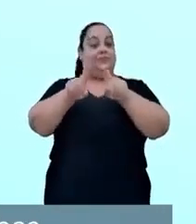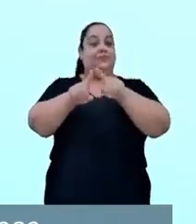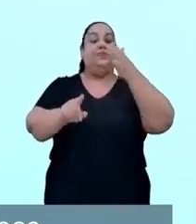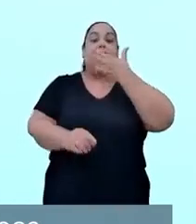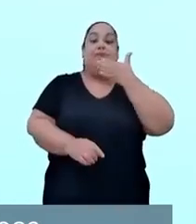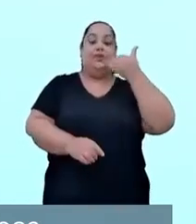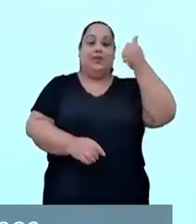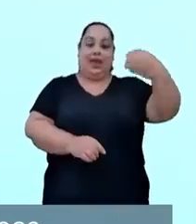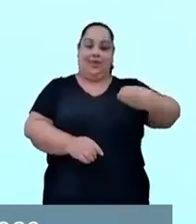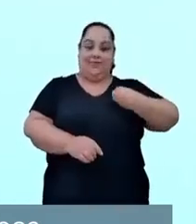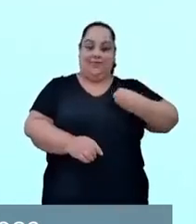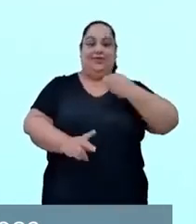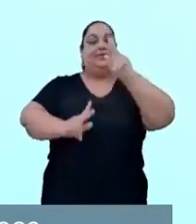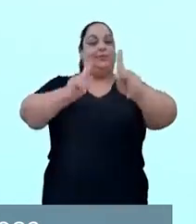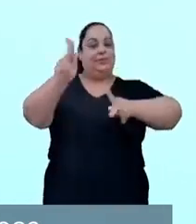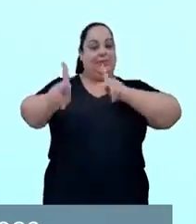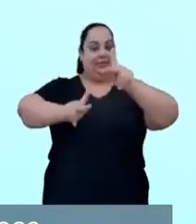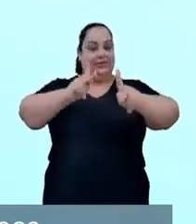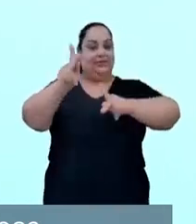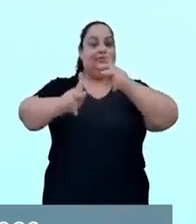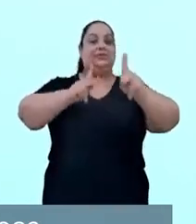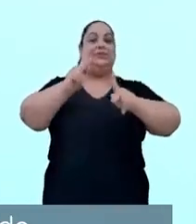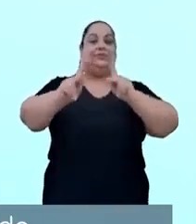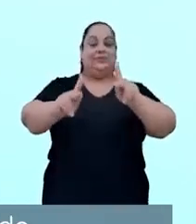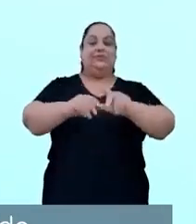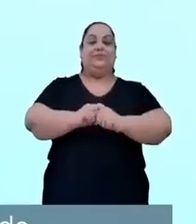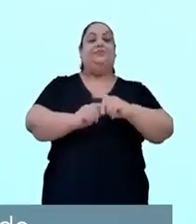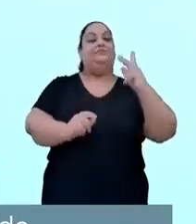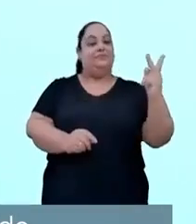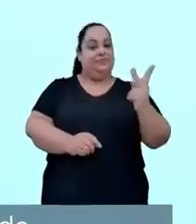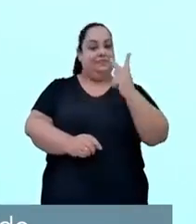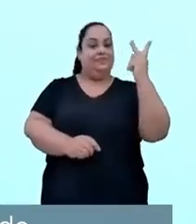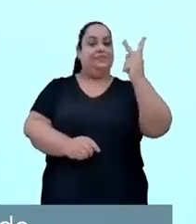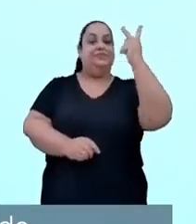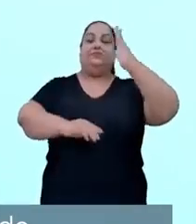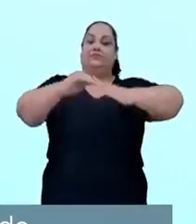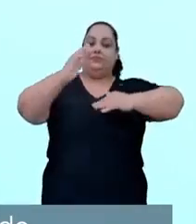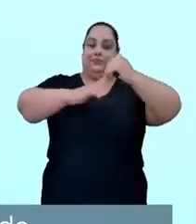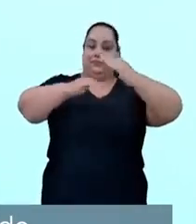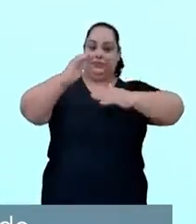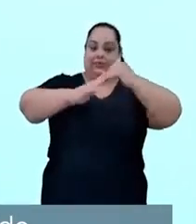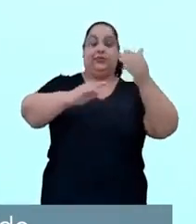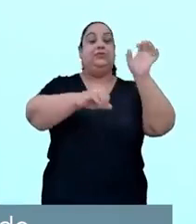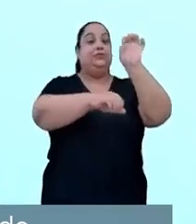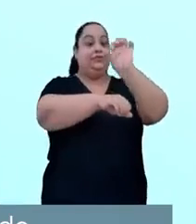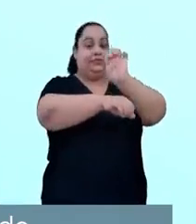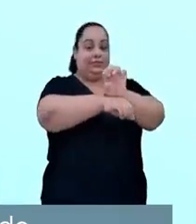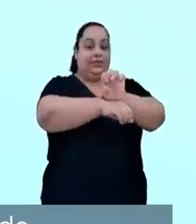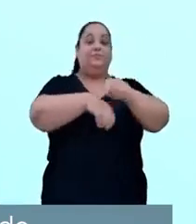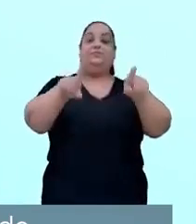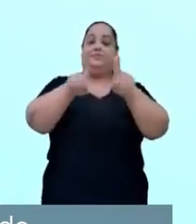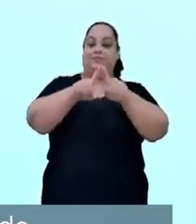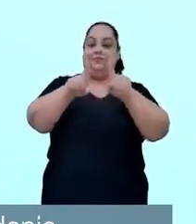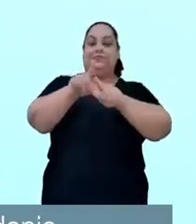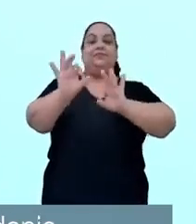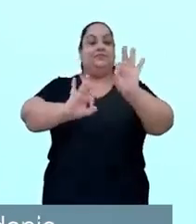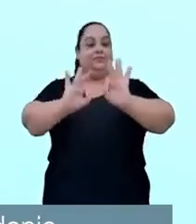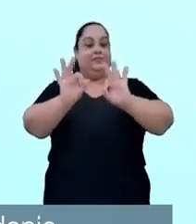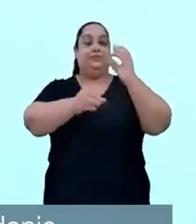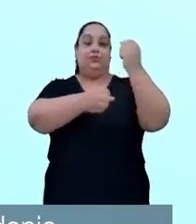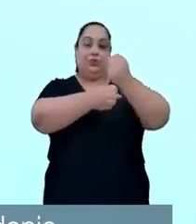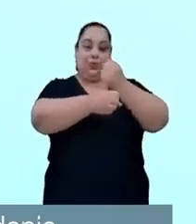e melhorado a vida das pessoas por meio da valorização dos profissionais do Estado e